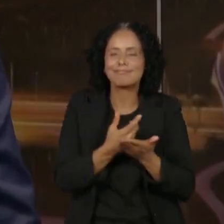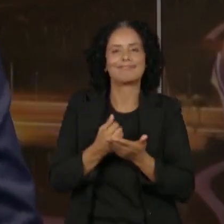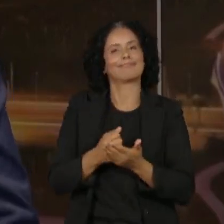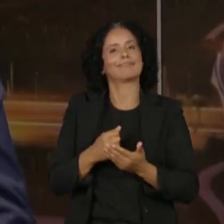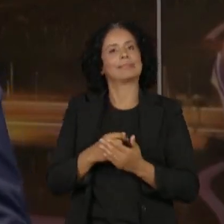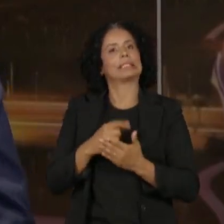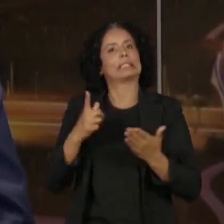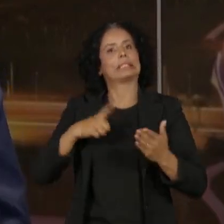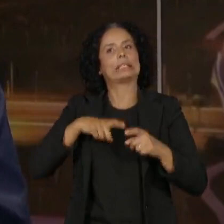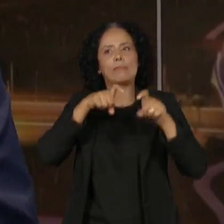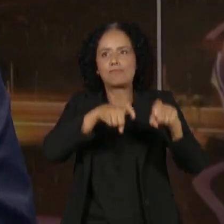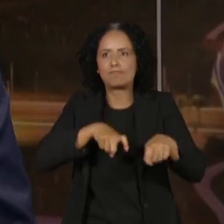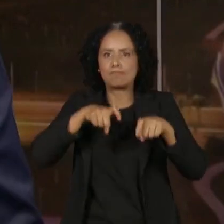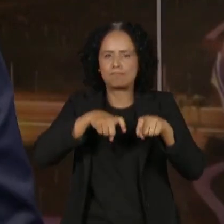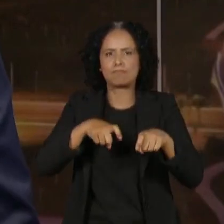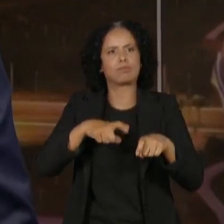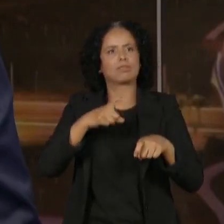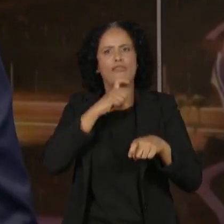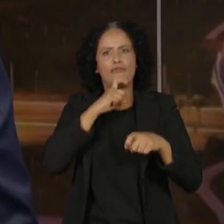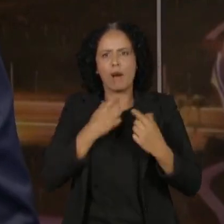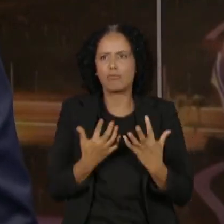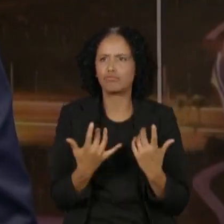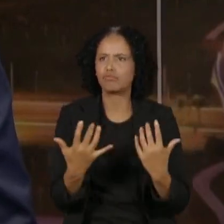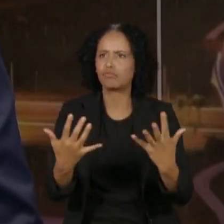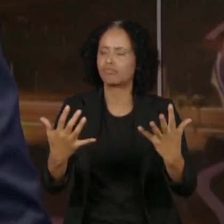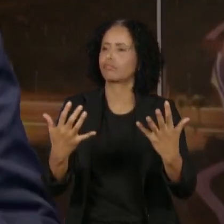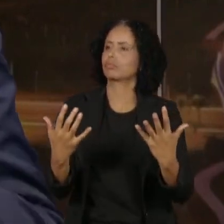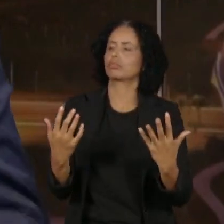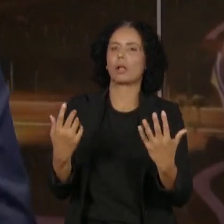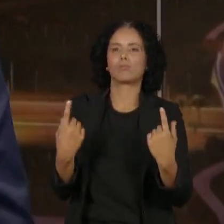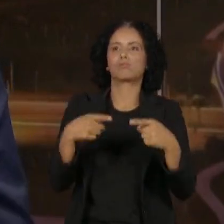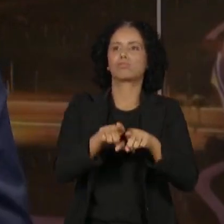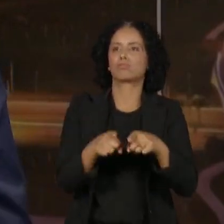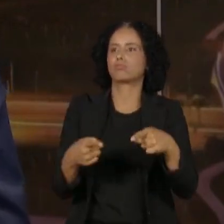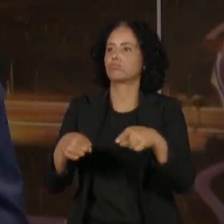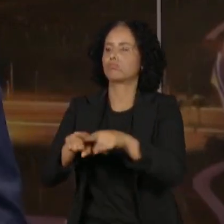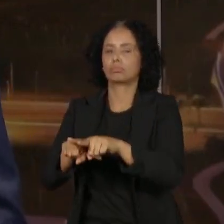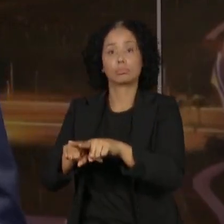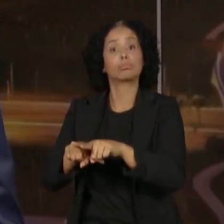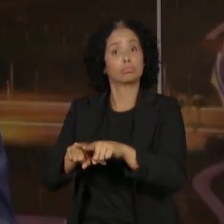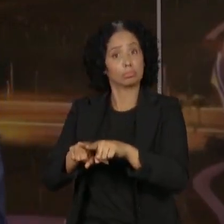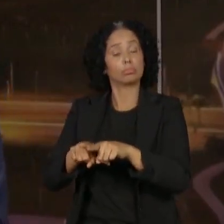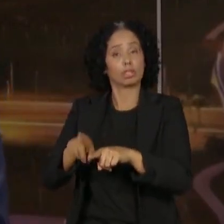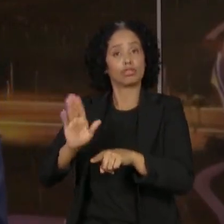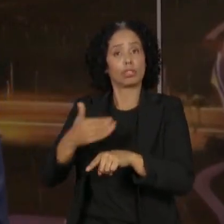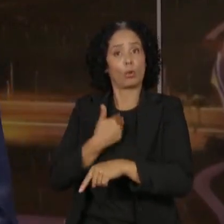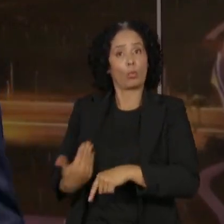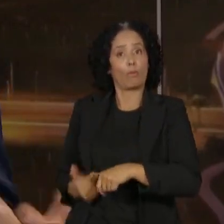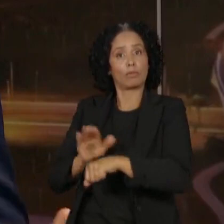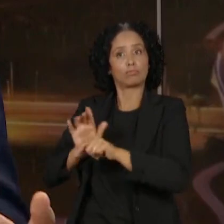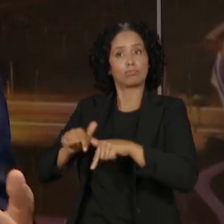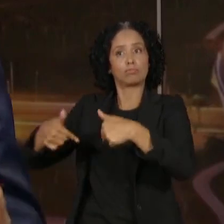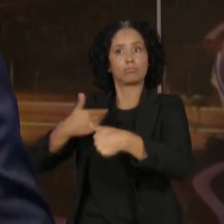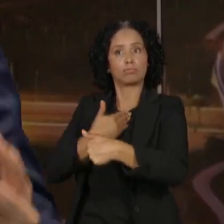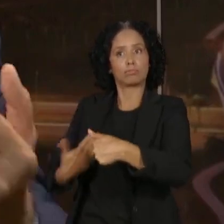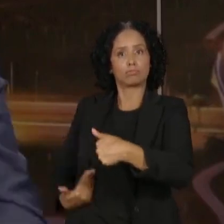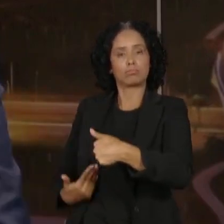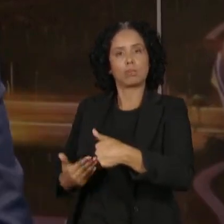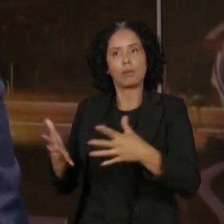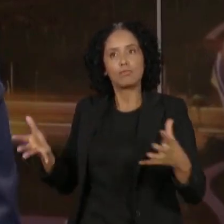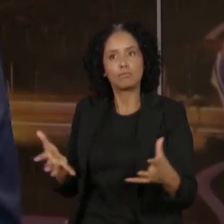sentido de se complementarem e o governo poder, com políticas públicas específicas para os dois,